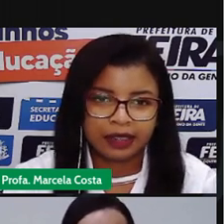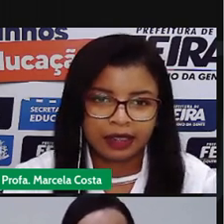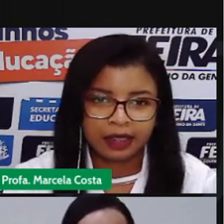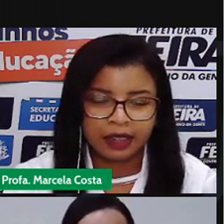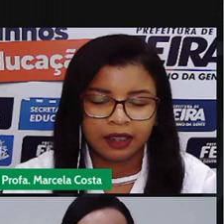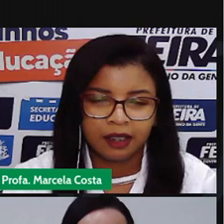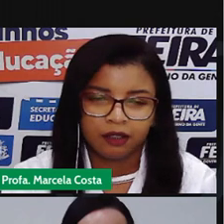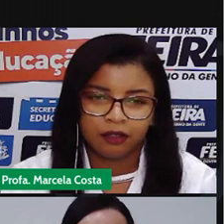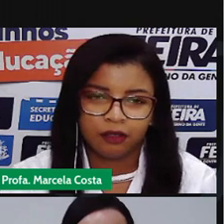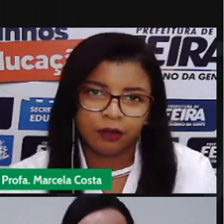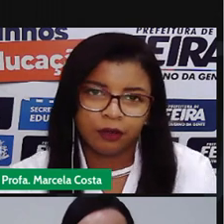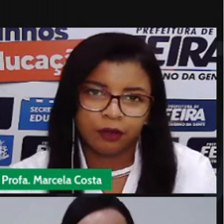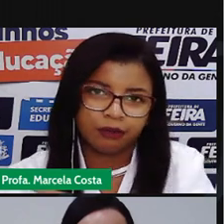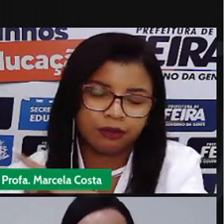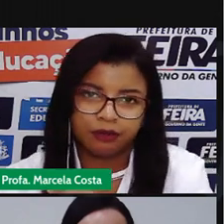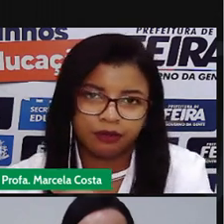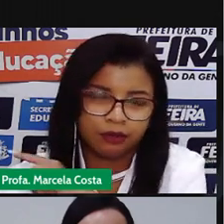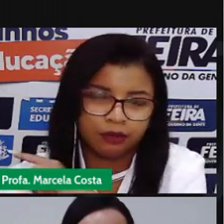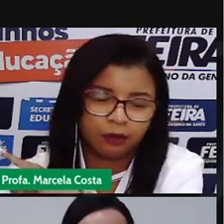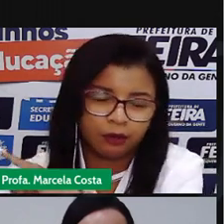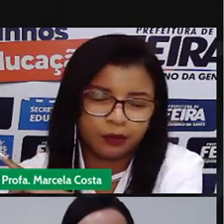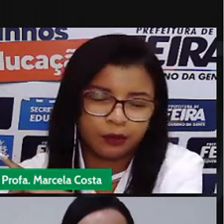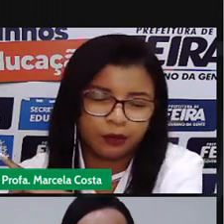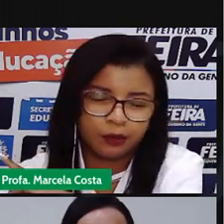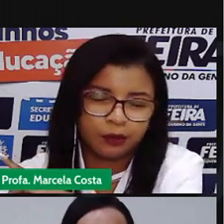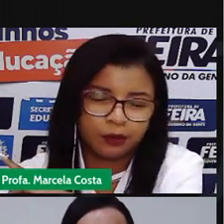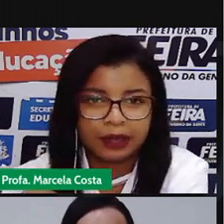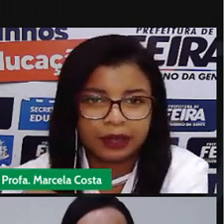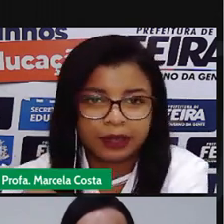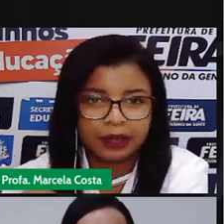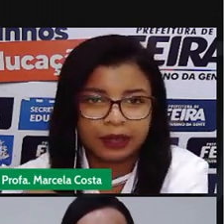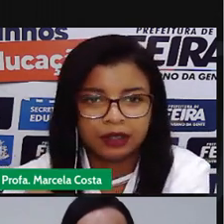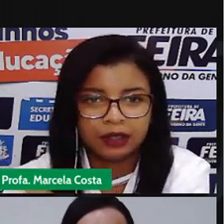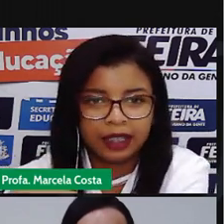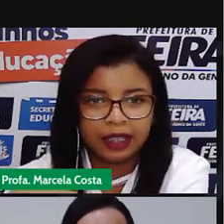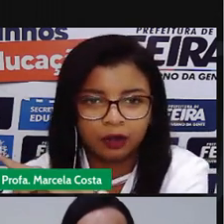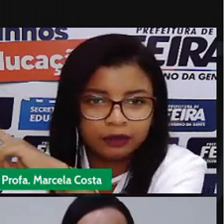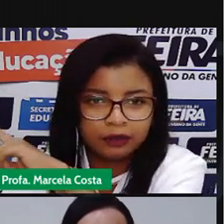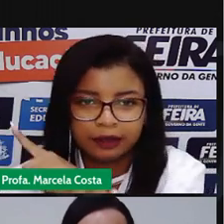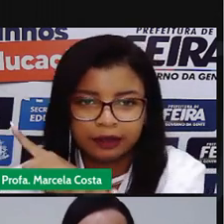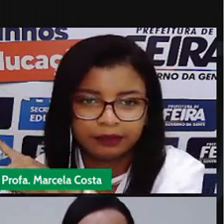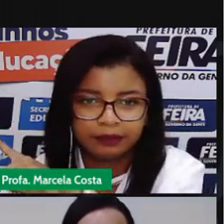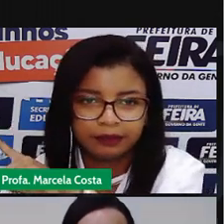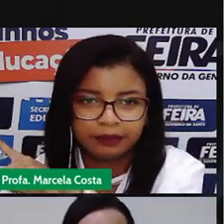Desci. Vou puxando para lado direito.